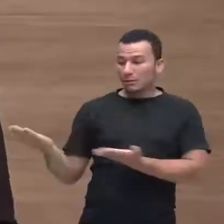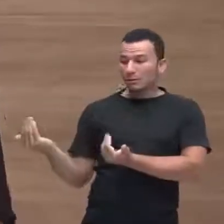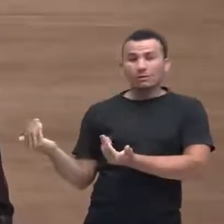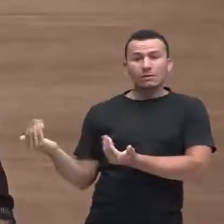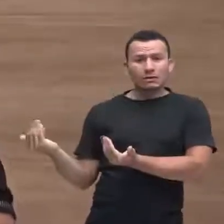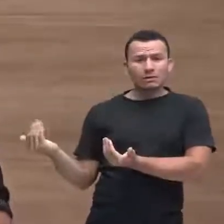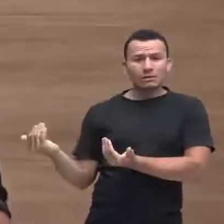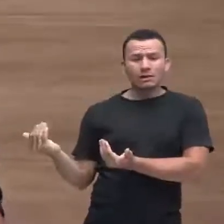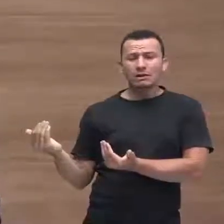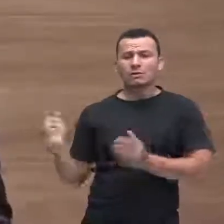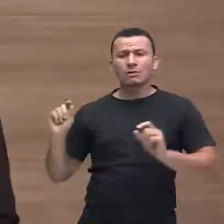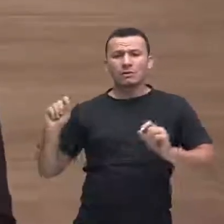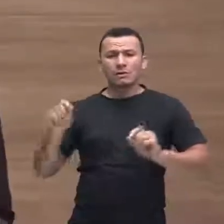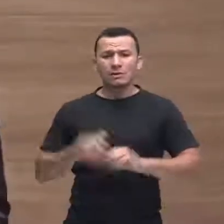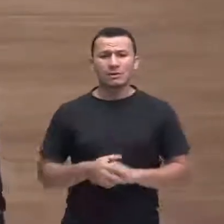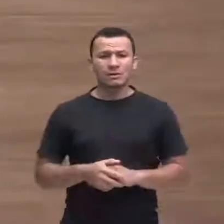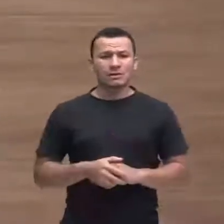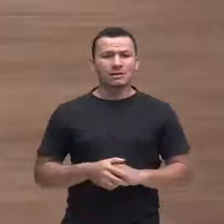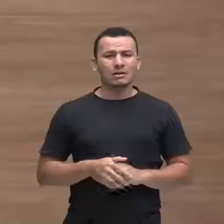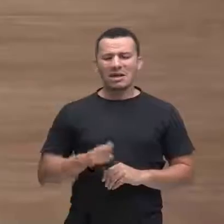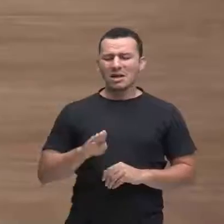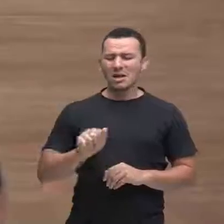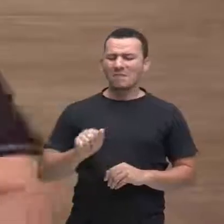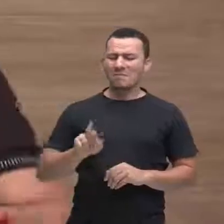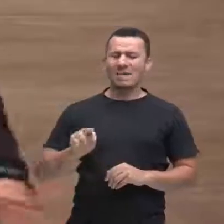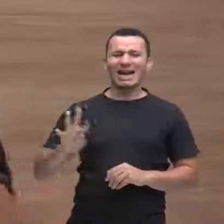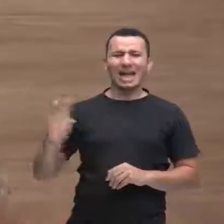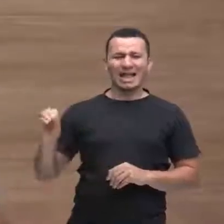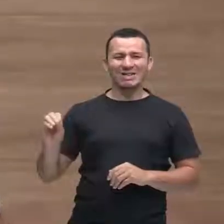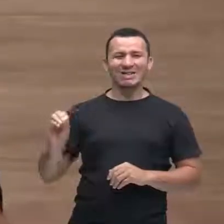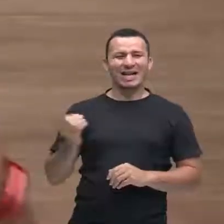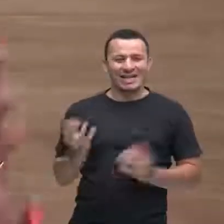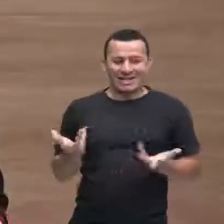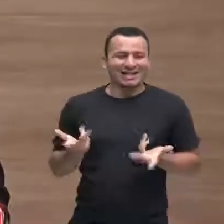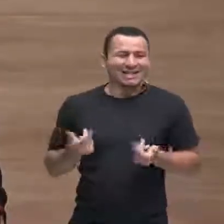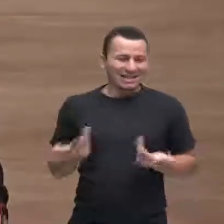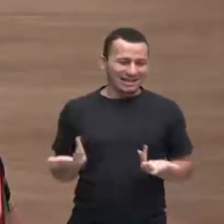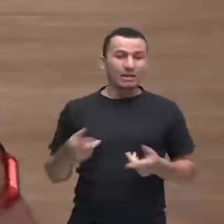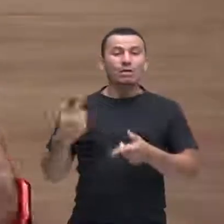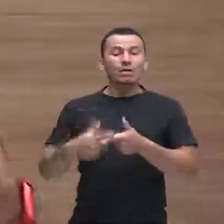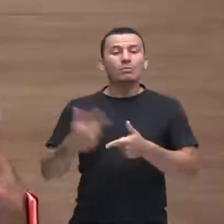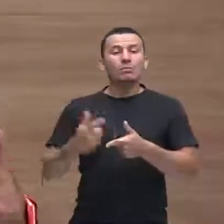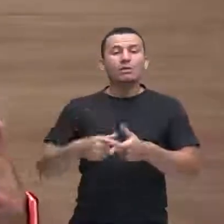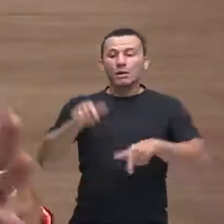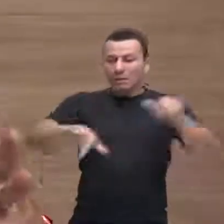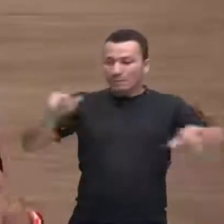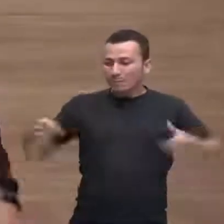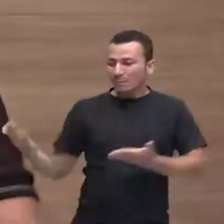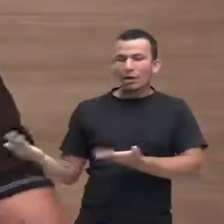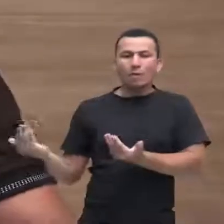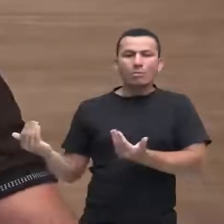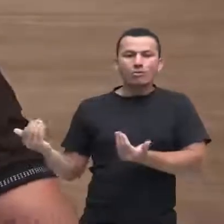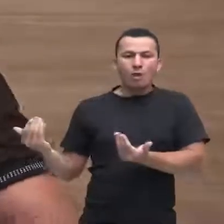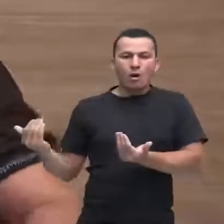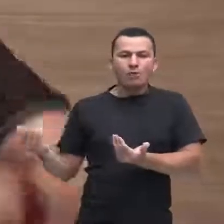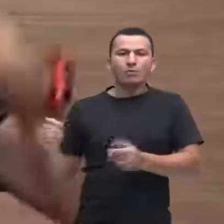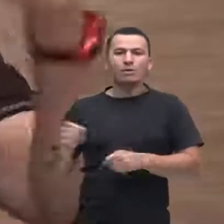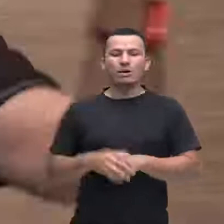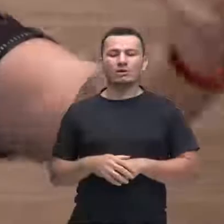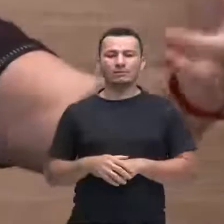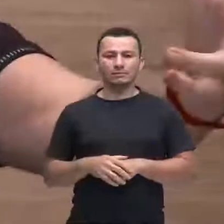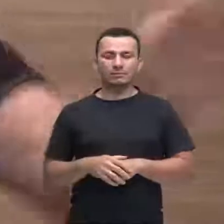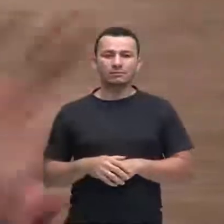um barato. Por quê? Porque tudo para o adolescente é vivido à conta de oito